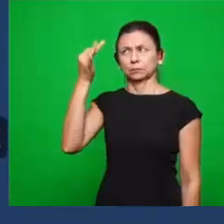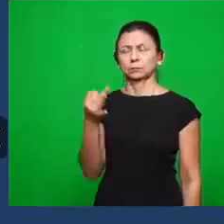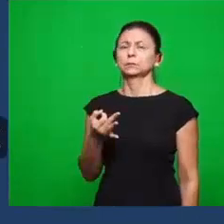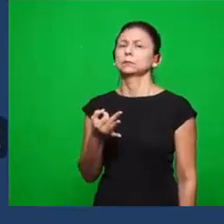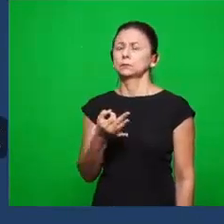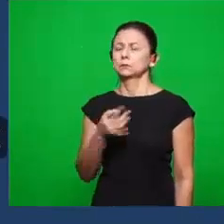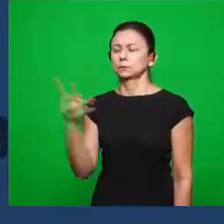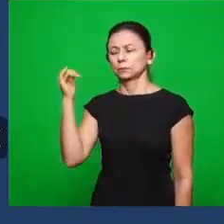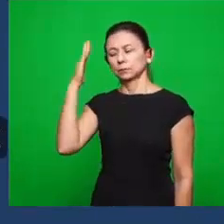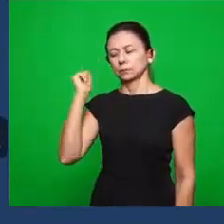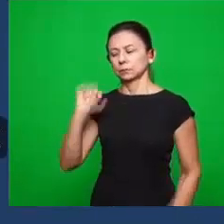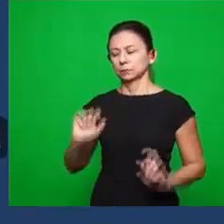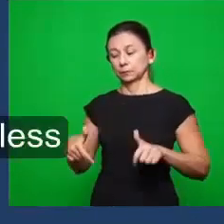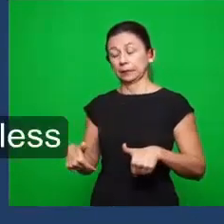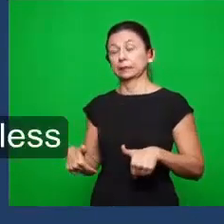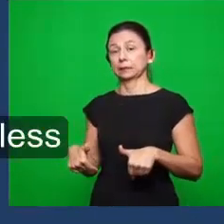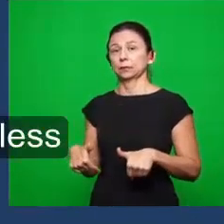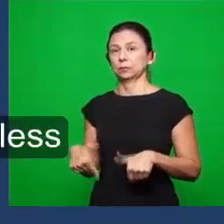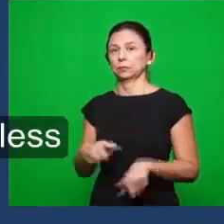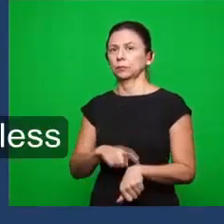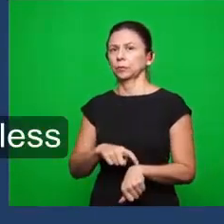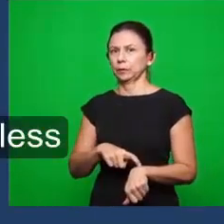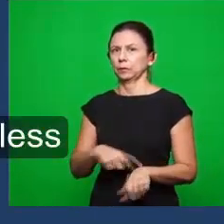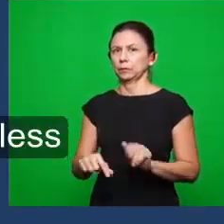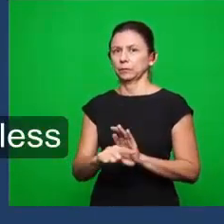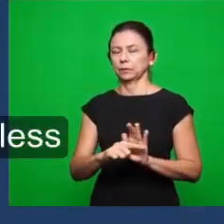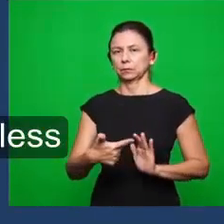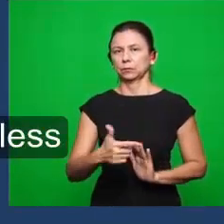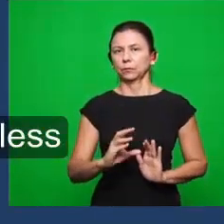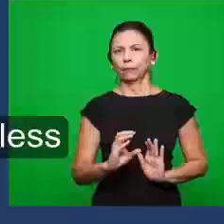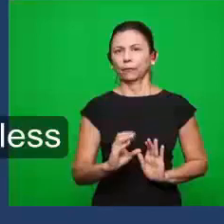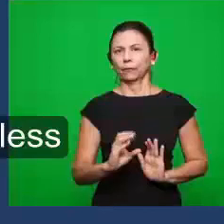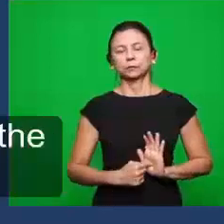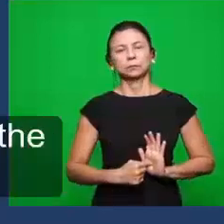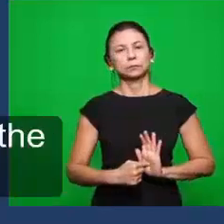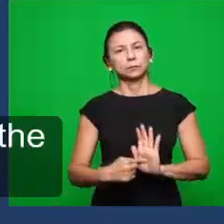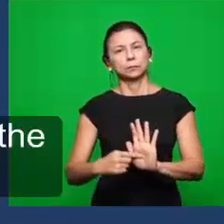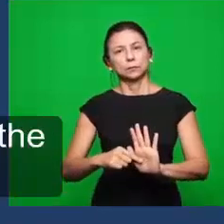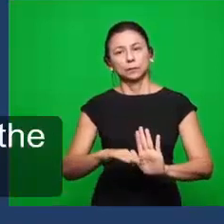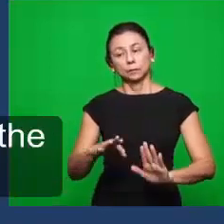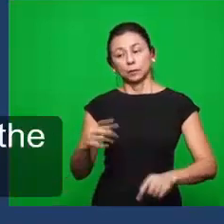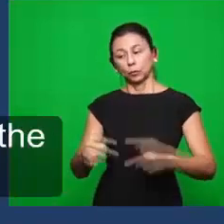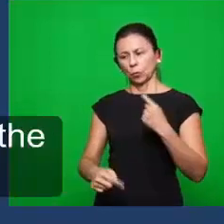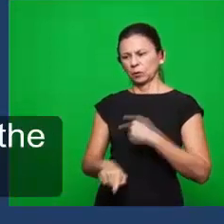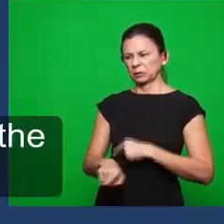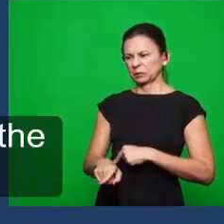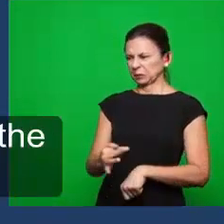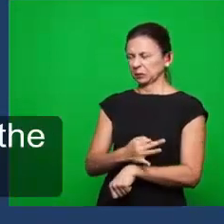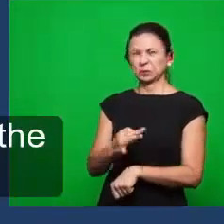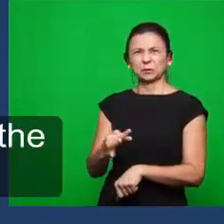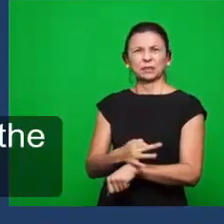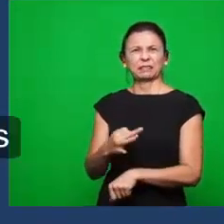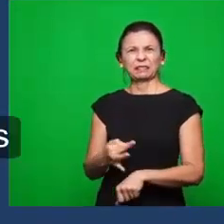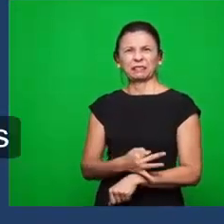a operação ali naquele momento da igreja. O versículo 20, que diz... Mas tem o contratinho que tolera